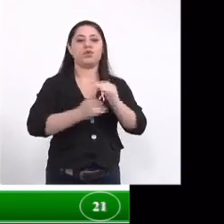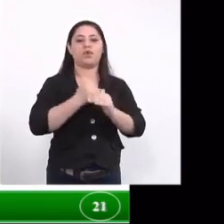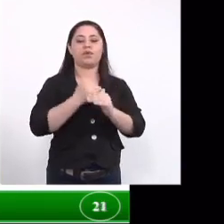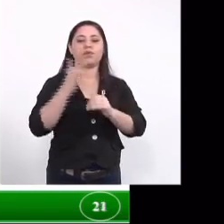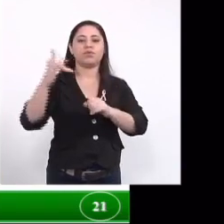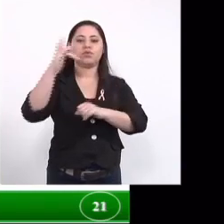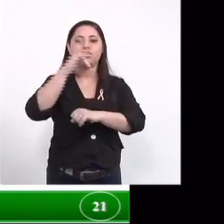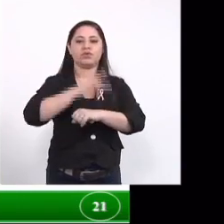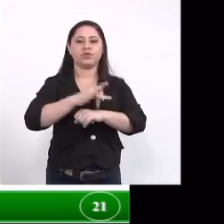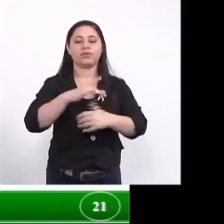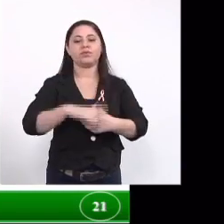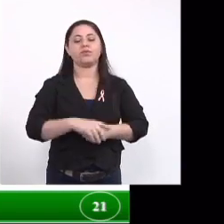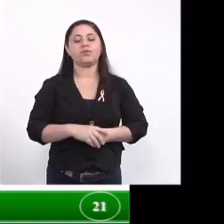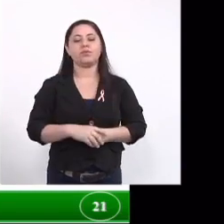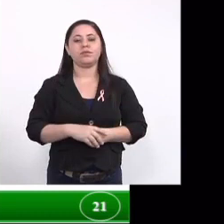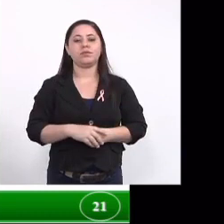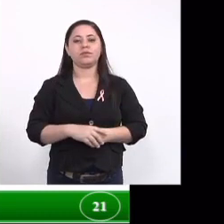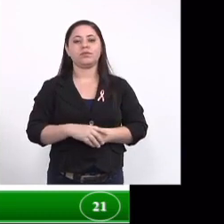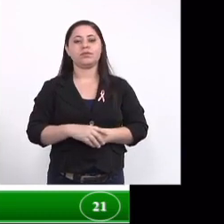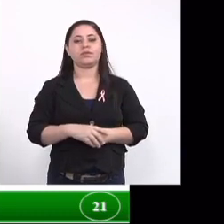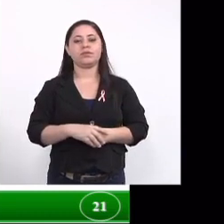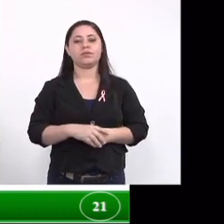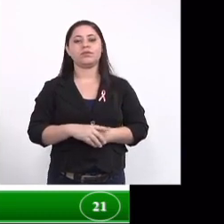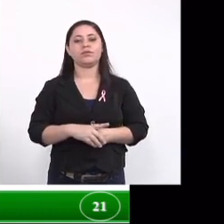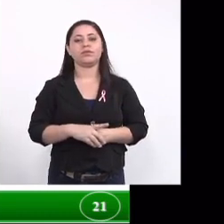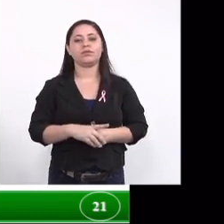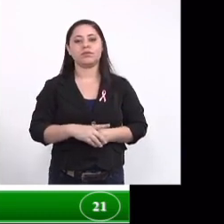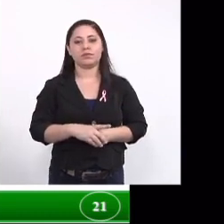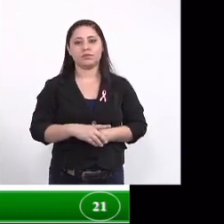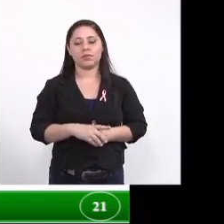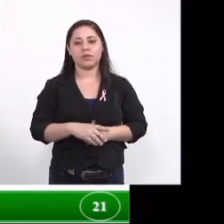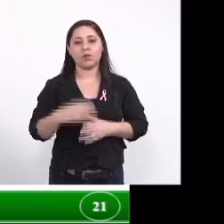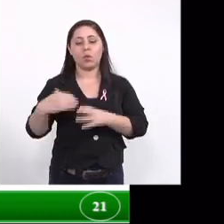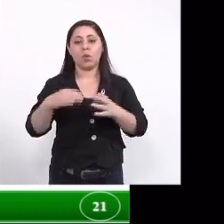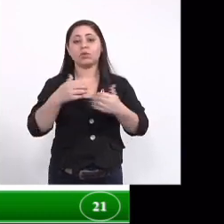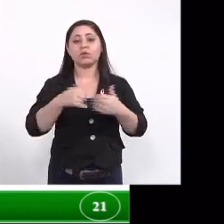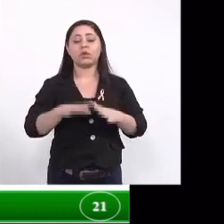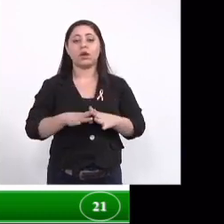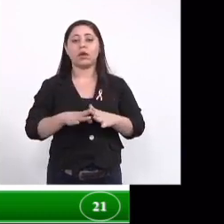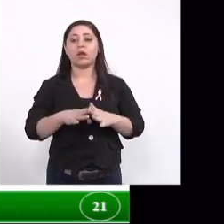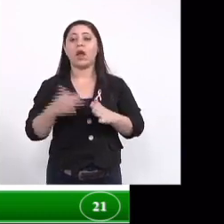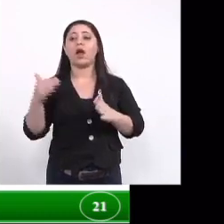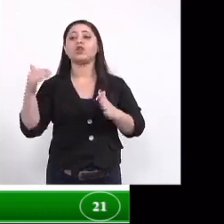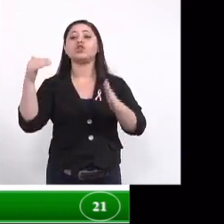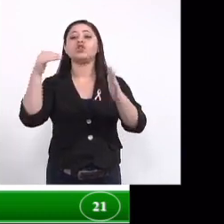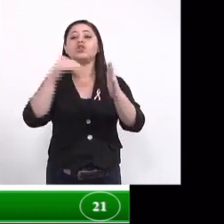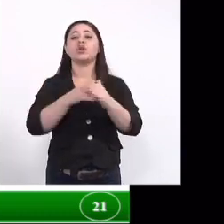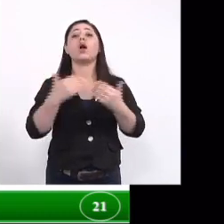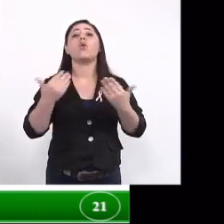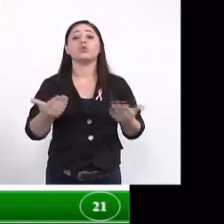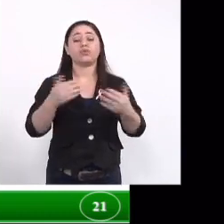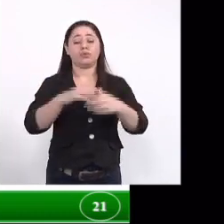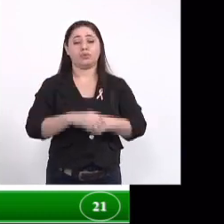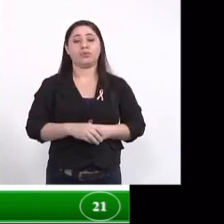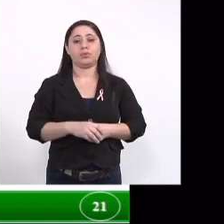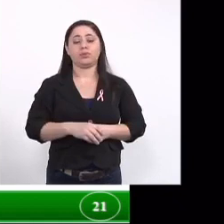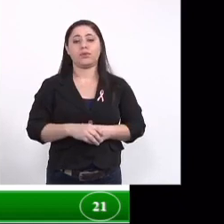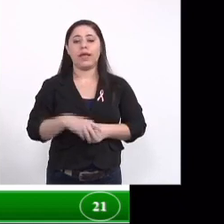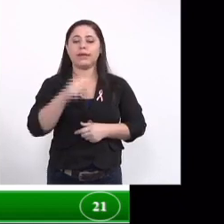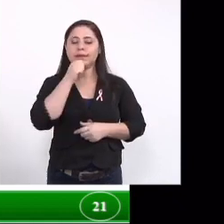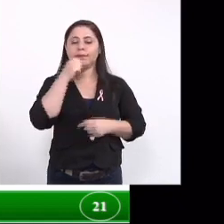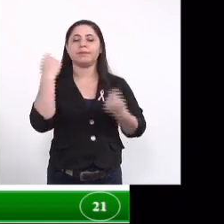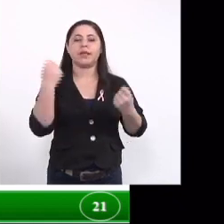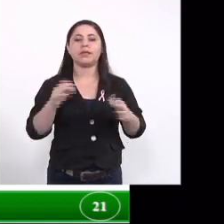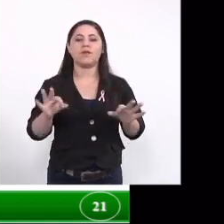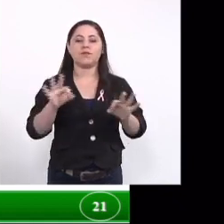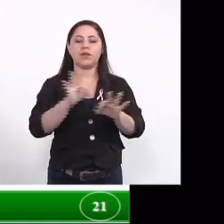mosquito e onde nós estamos e para onde nós queremos seguir ainda é necessário